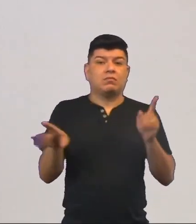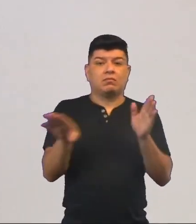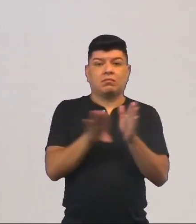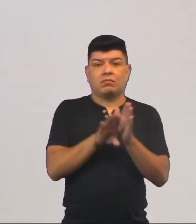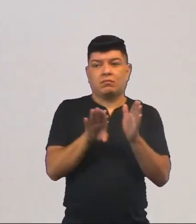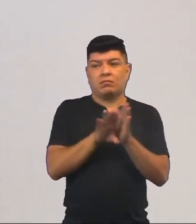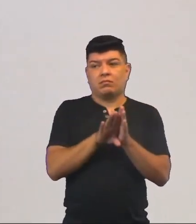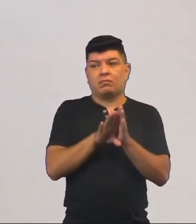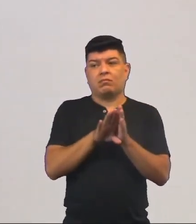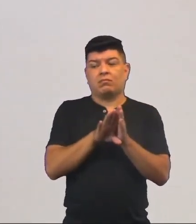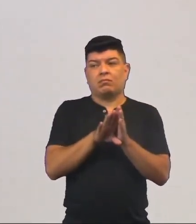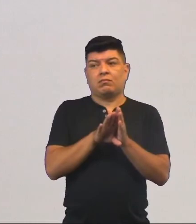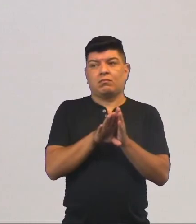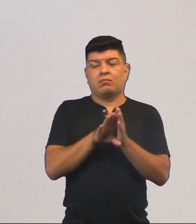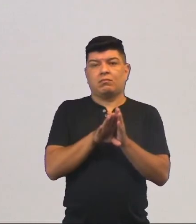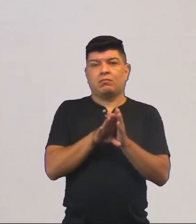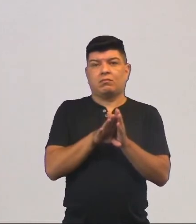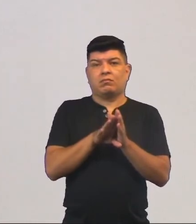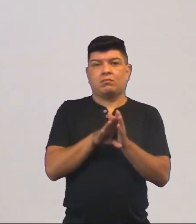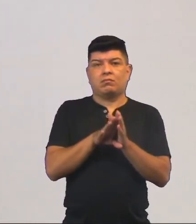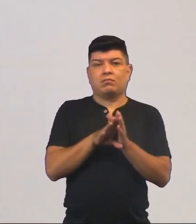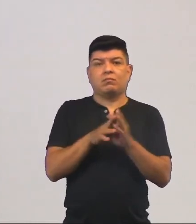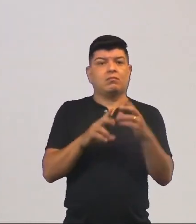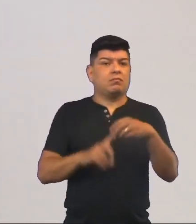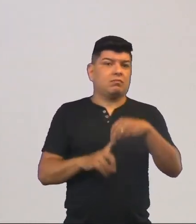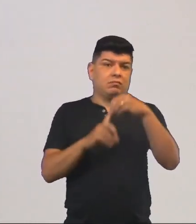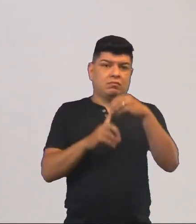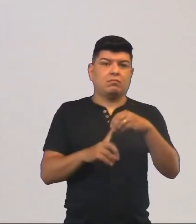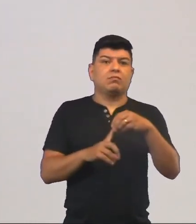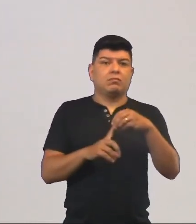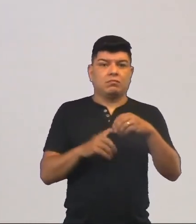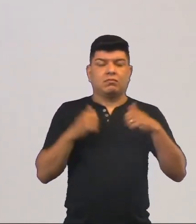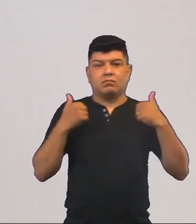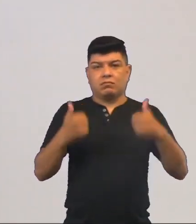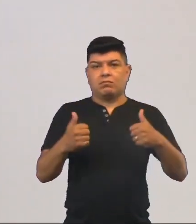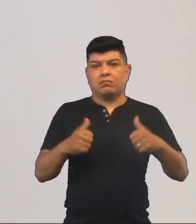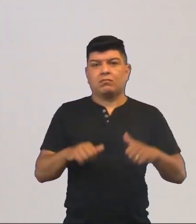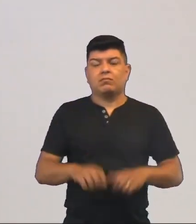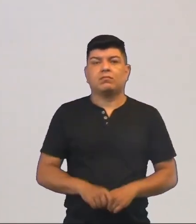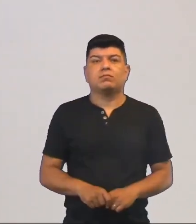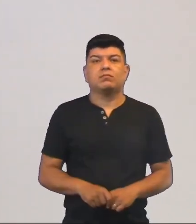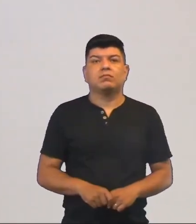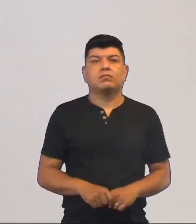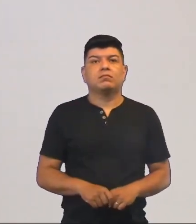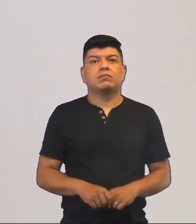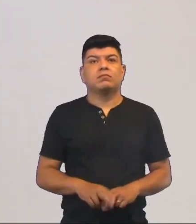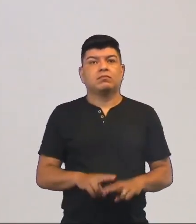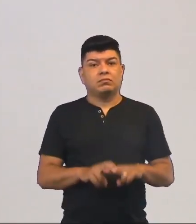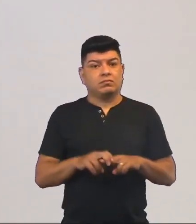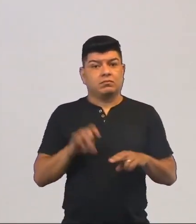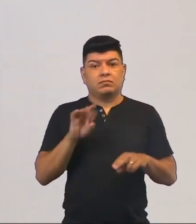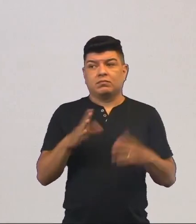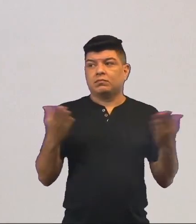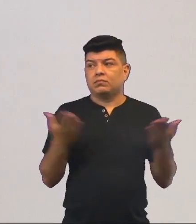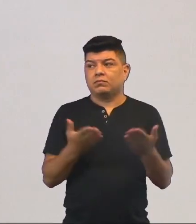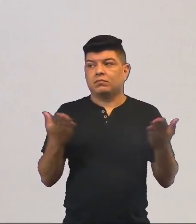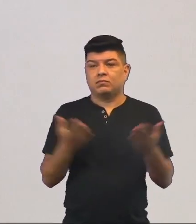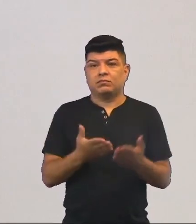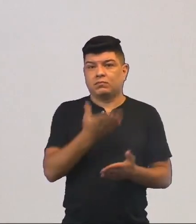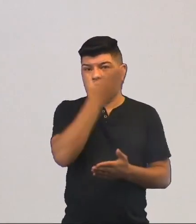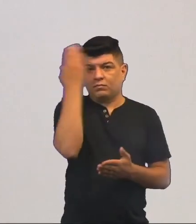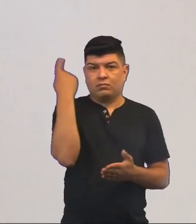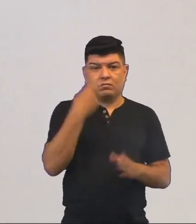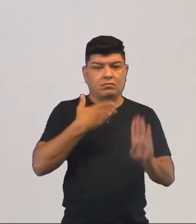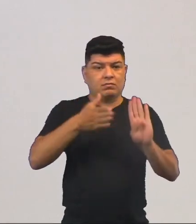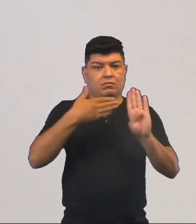chegar com o seu senso criativo. Beleza? Tudo bem? Então, por hoje é só. Não